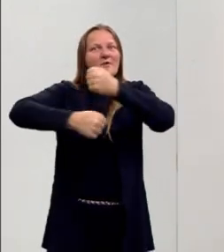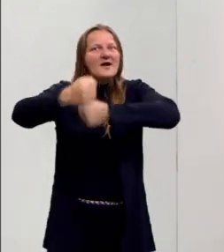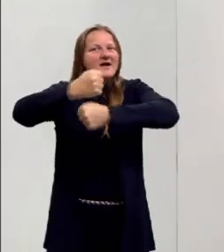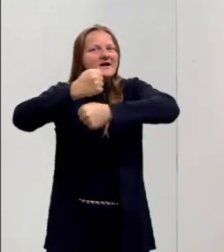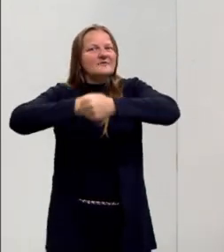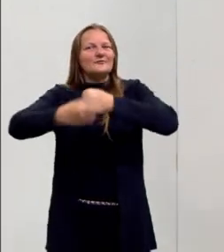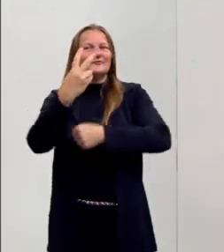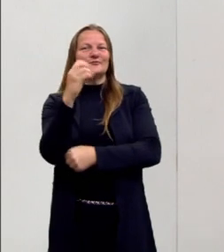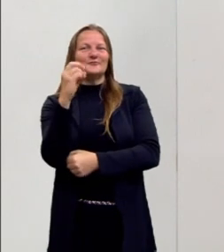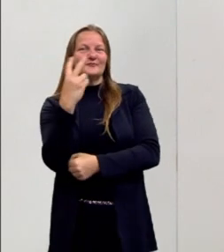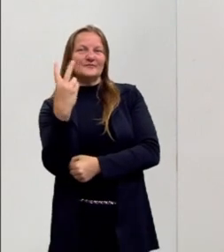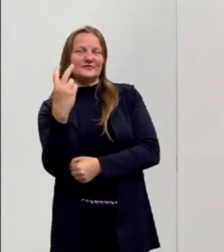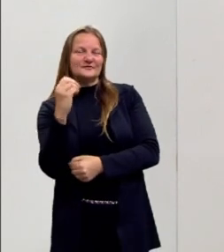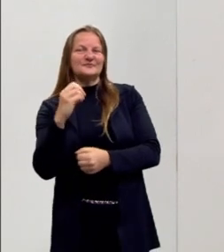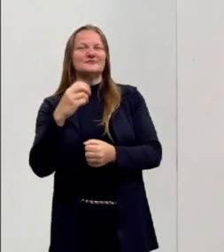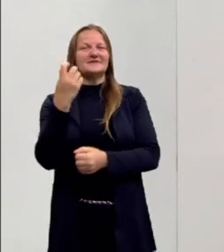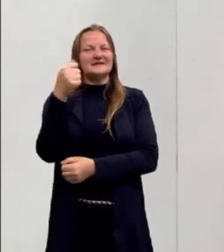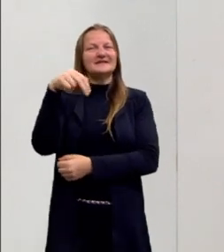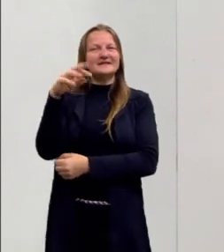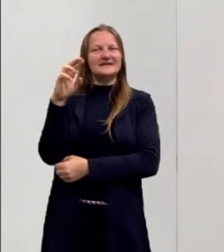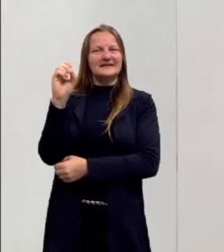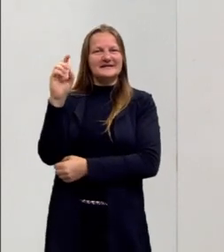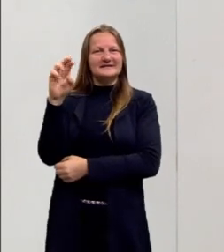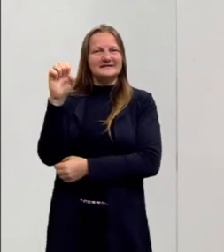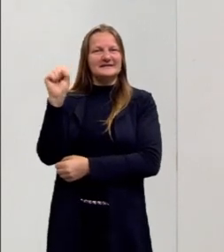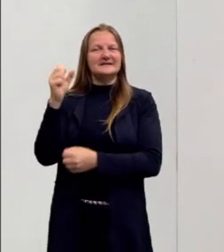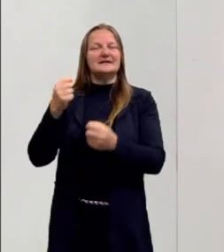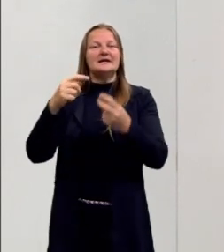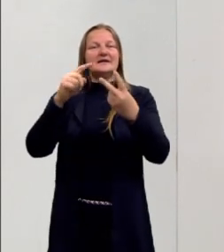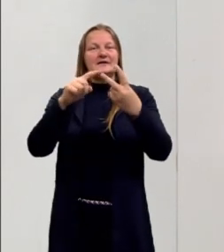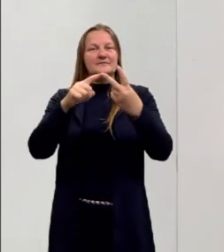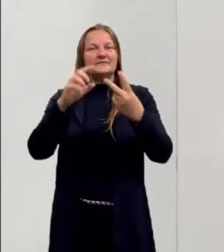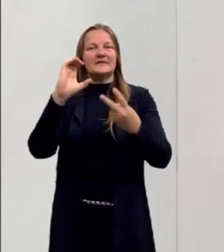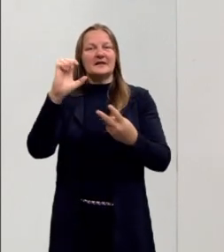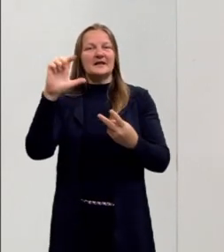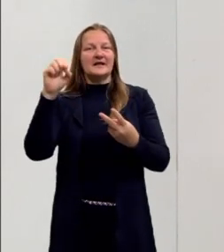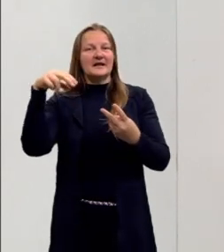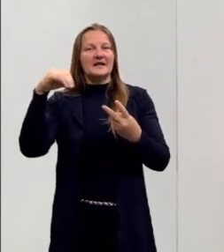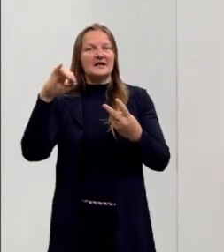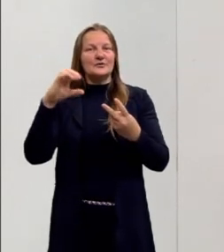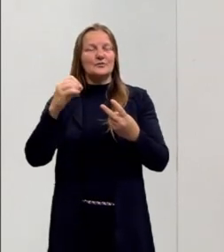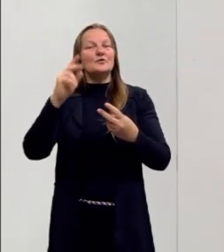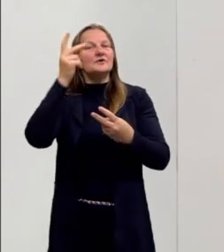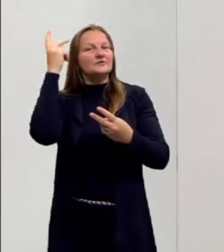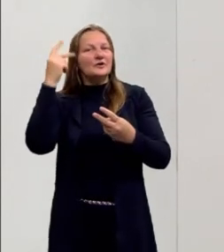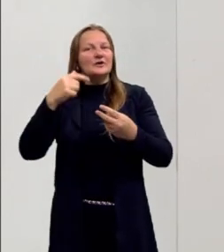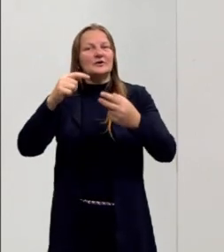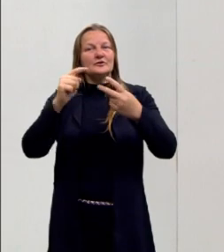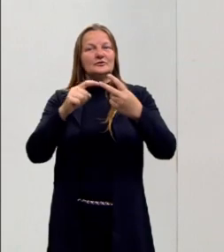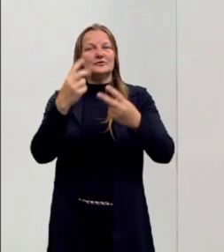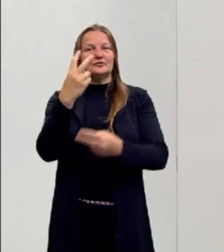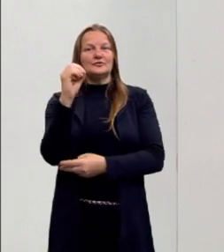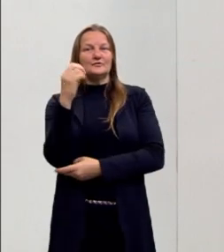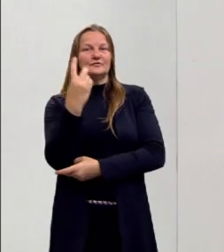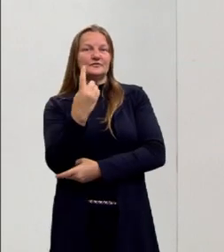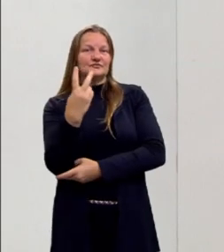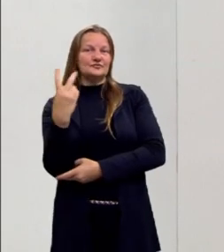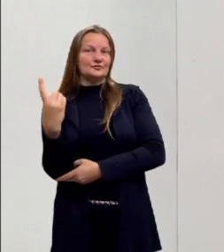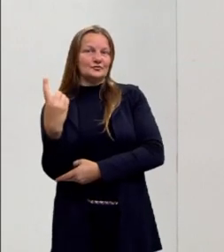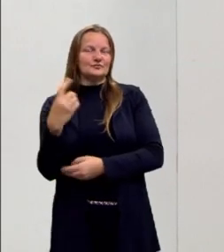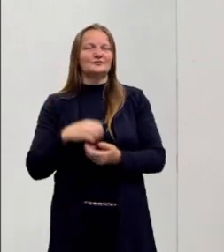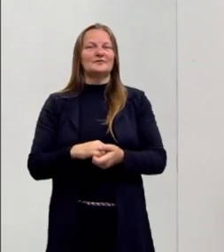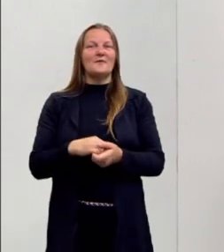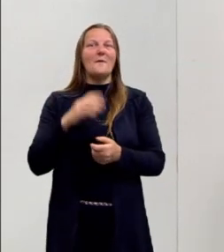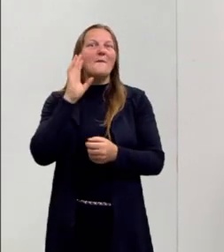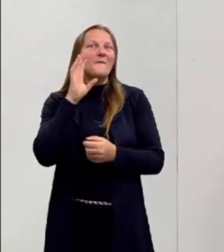lá de 2020, que é a Andressa, e também a participação do Clênio, que foi o professor de História do Pré-Enem 2021. Essa